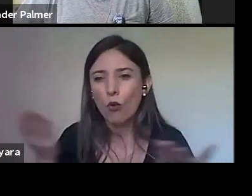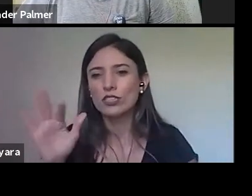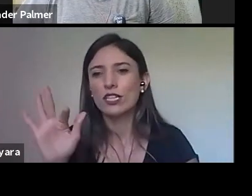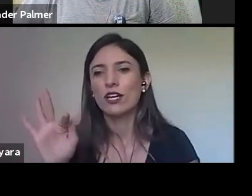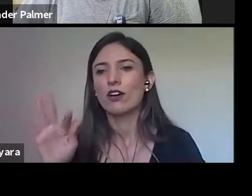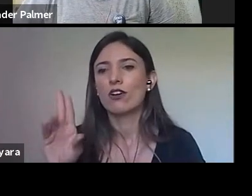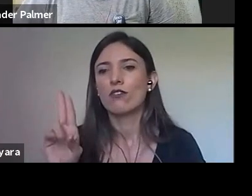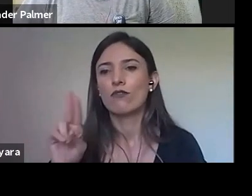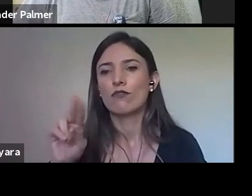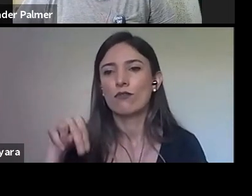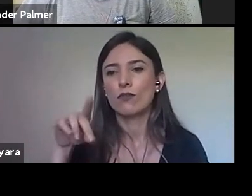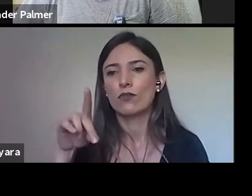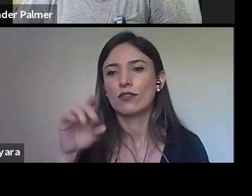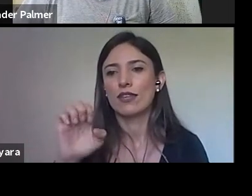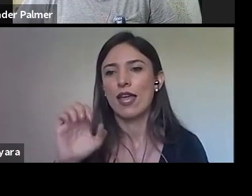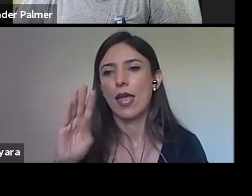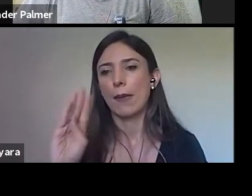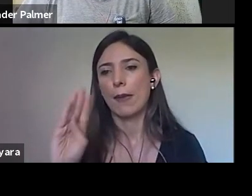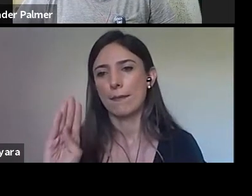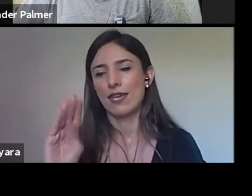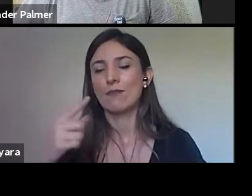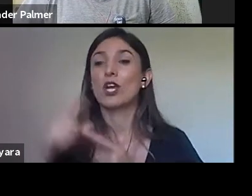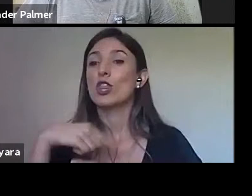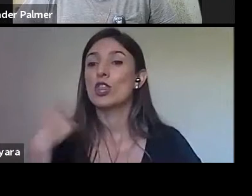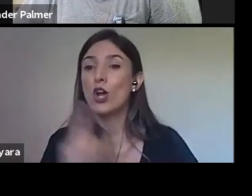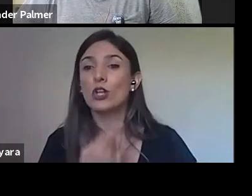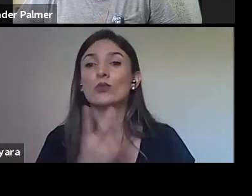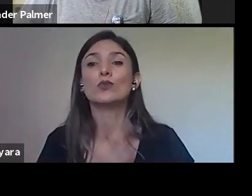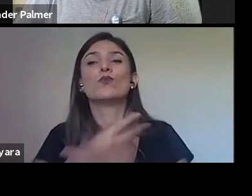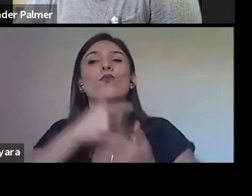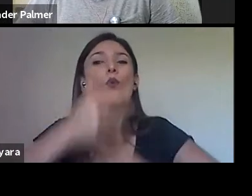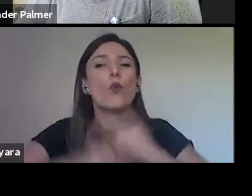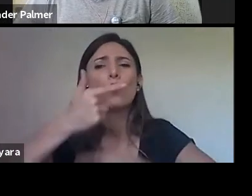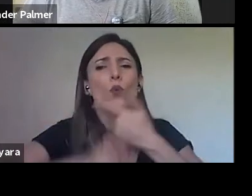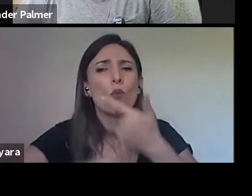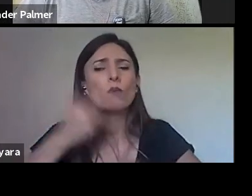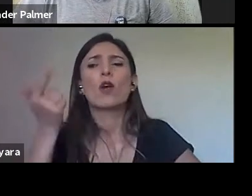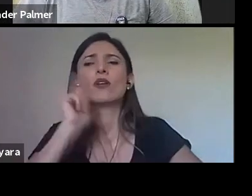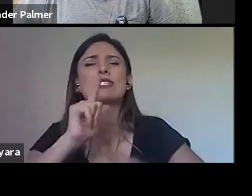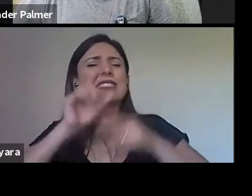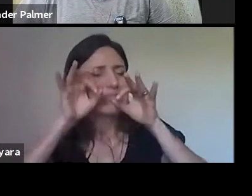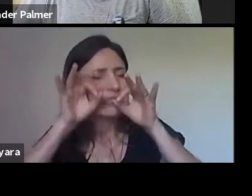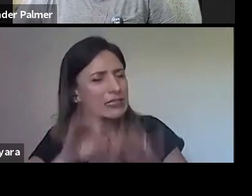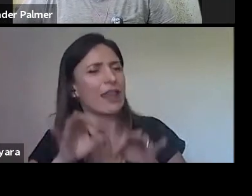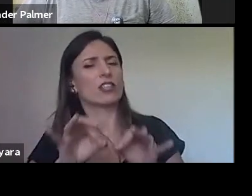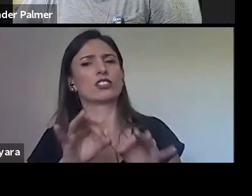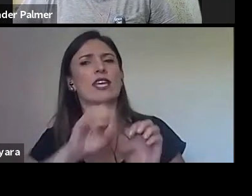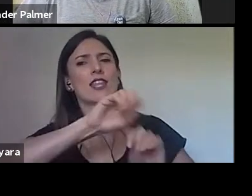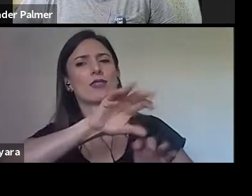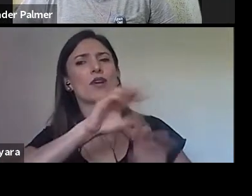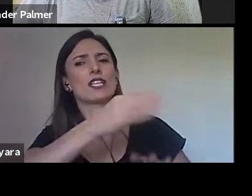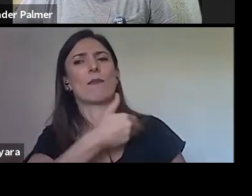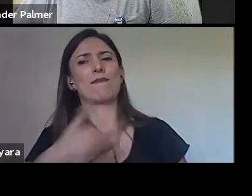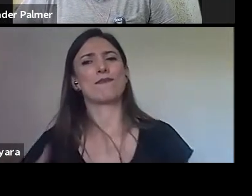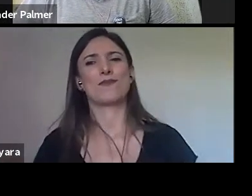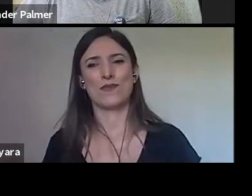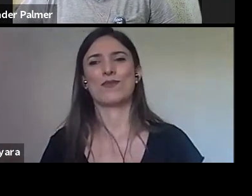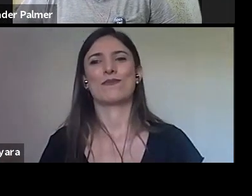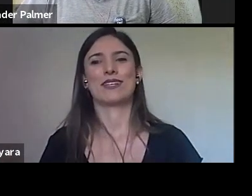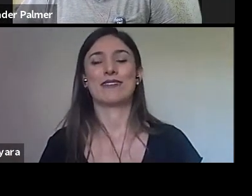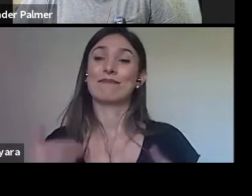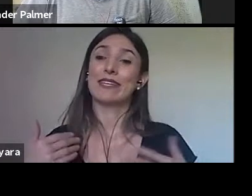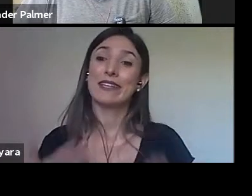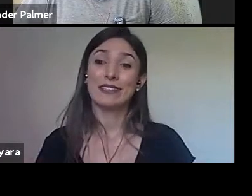garantir uma educação pública, talvez isso seja algo para nós pensarmos nesse início desse subsídio